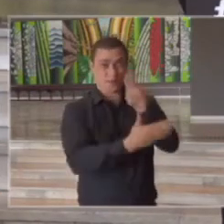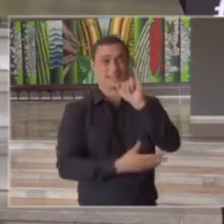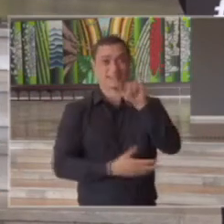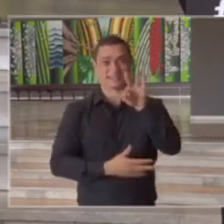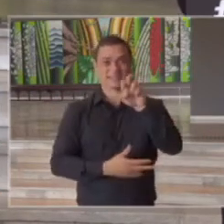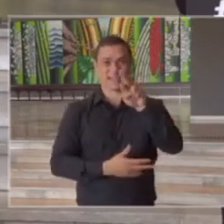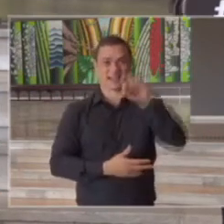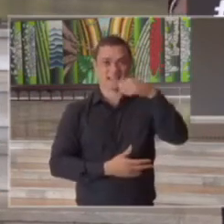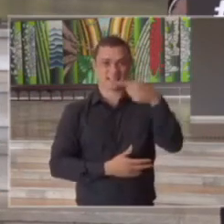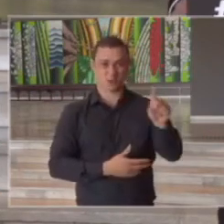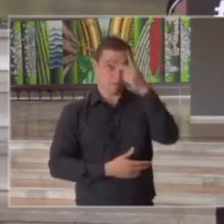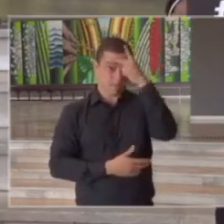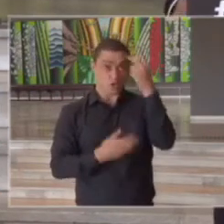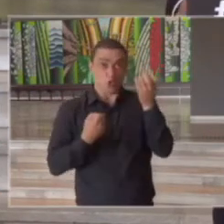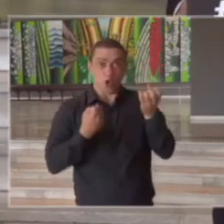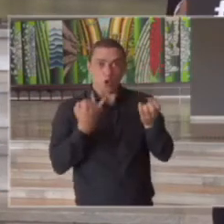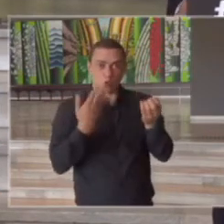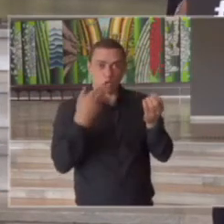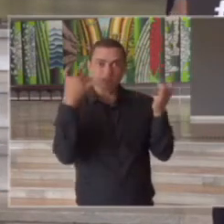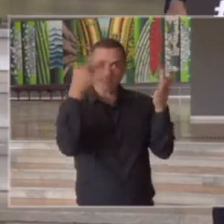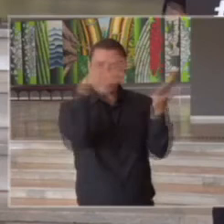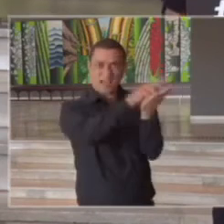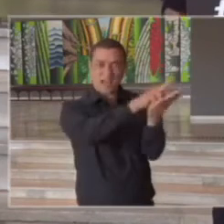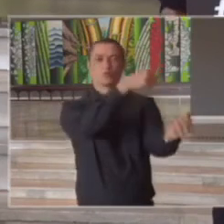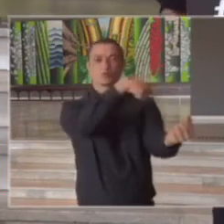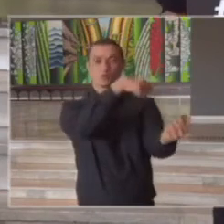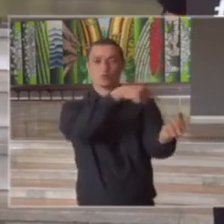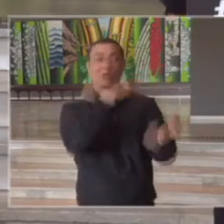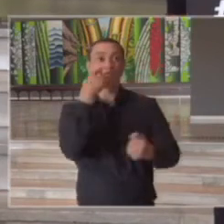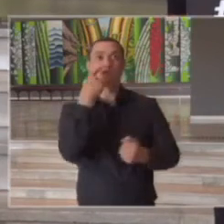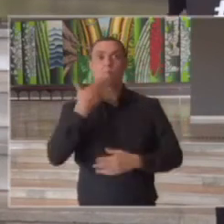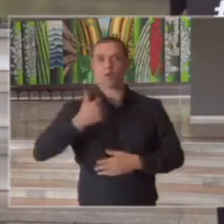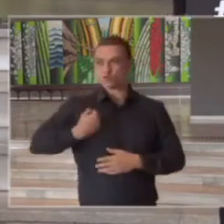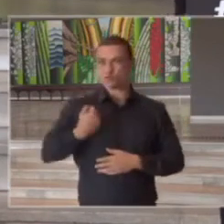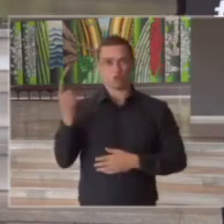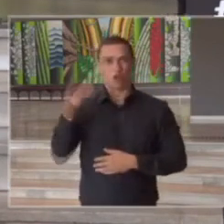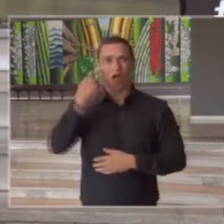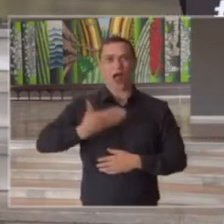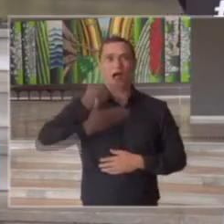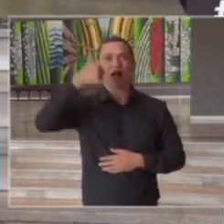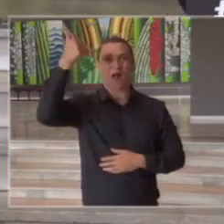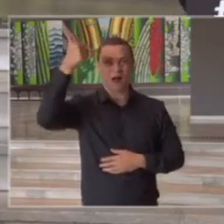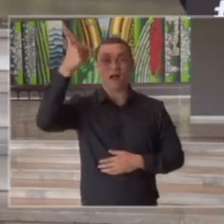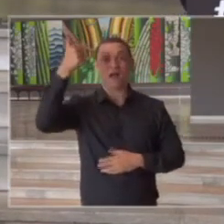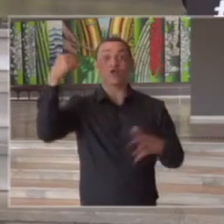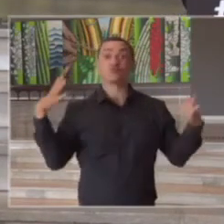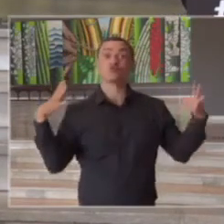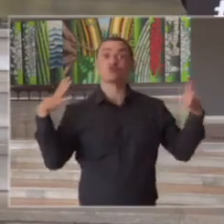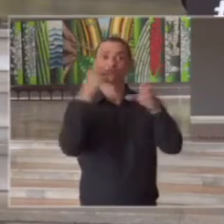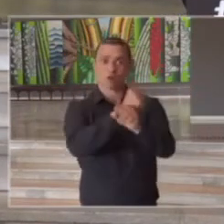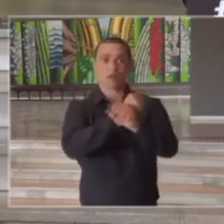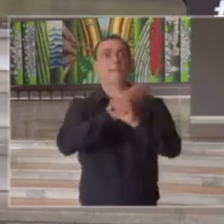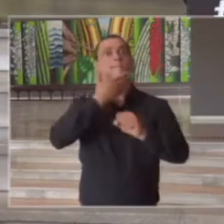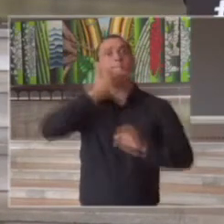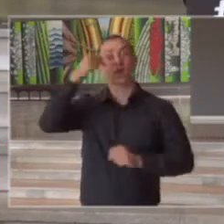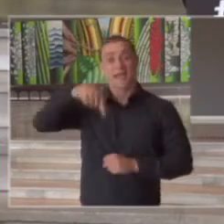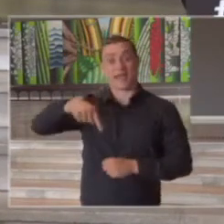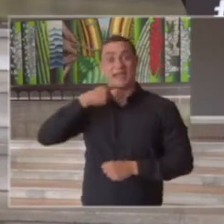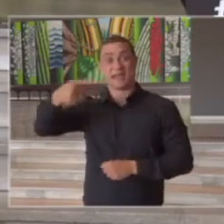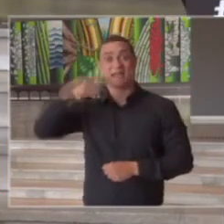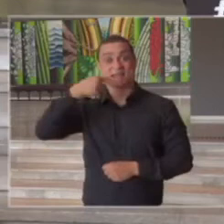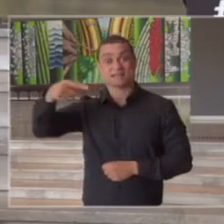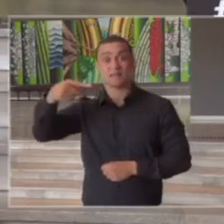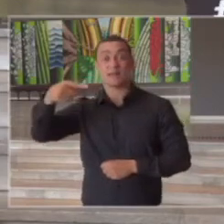que houve uma uma melhora vocês viram ali no dado o número total de internações dessa semana